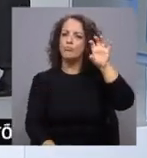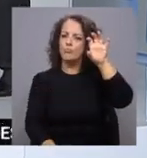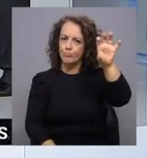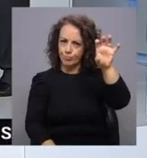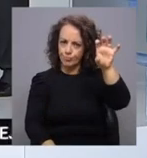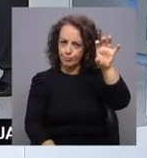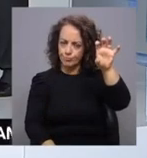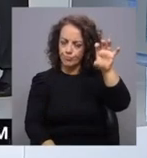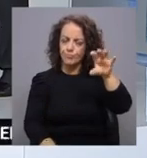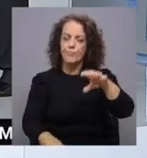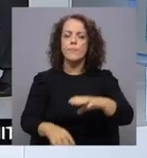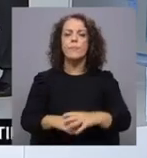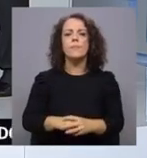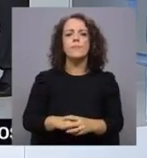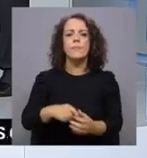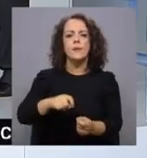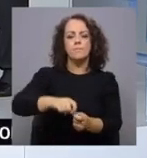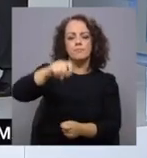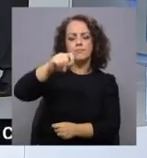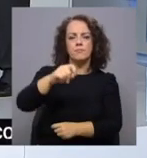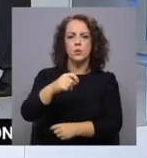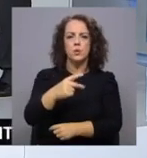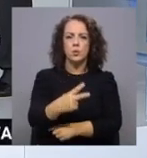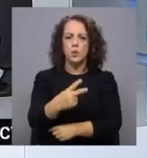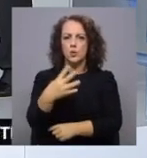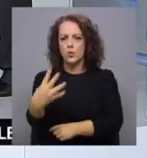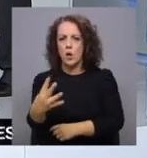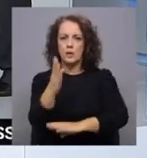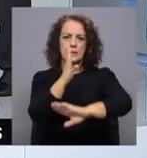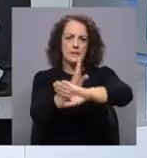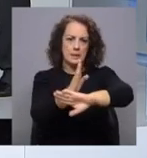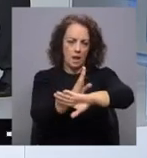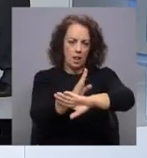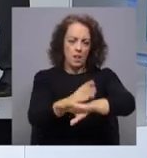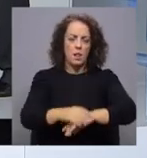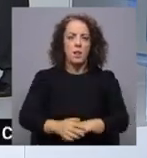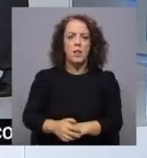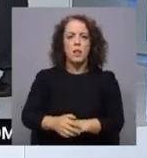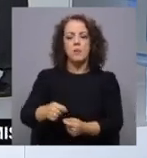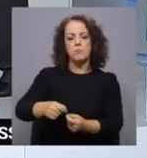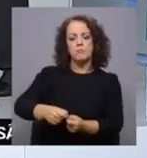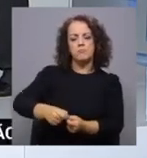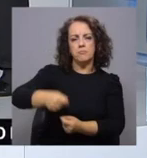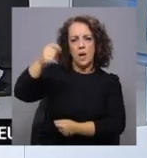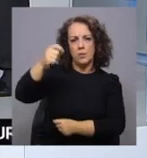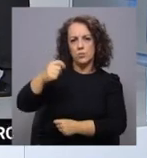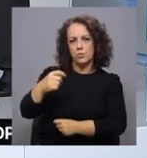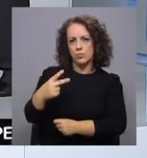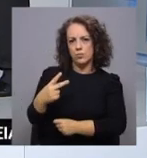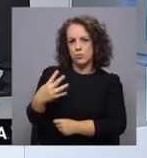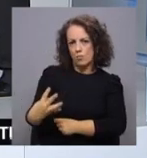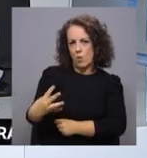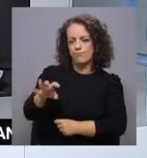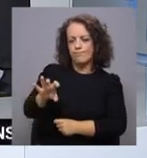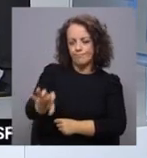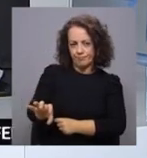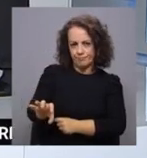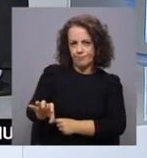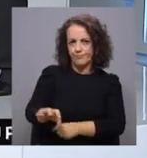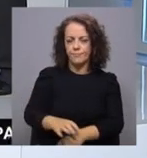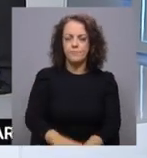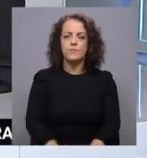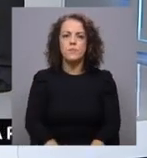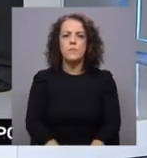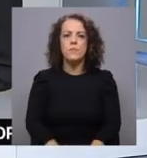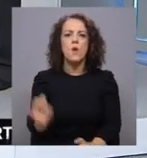e do oeste com 2 a 4 metros no grupo central, e do sudoeste com 2 a 4 metros para o grupo oriental. Para o